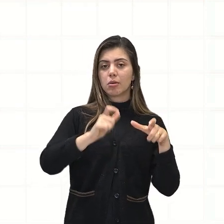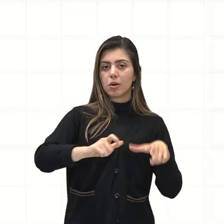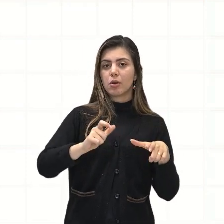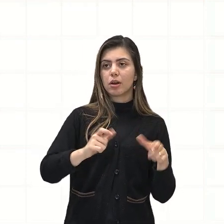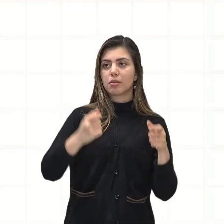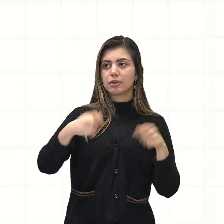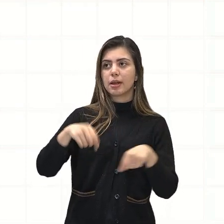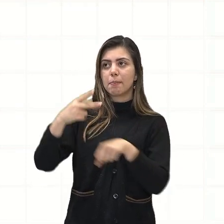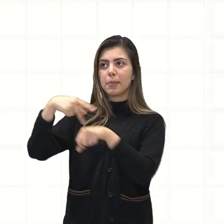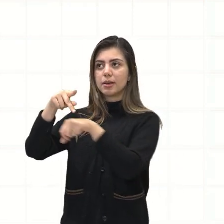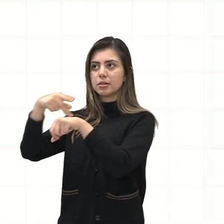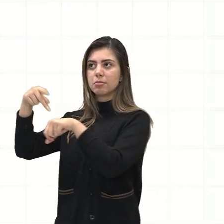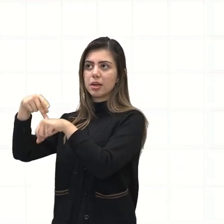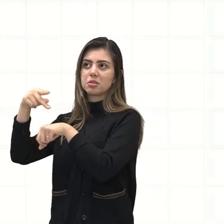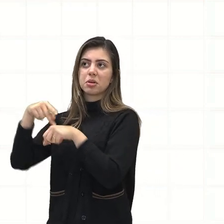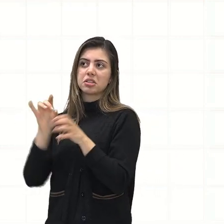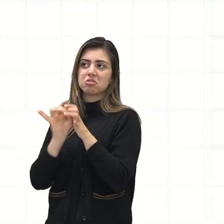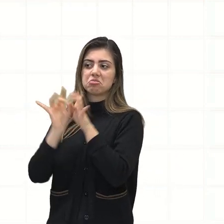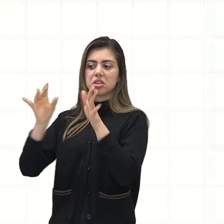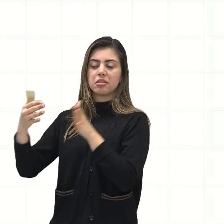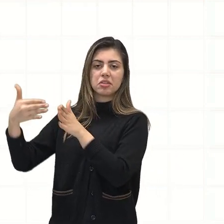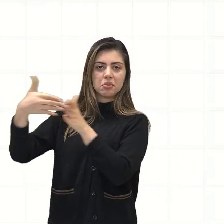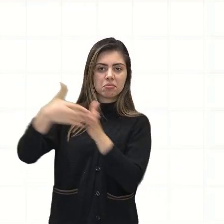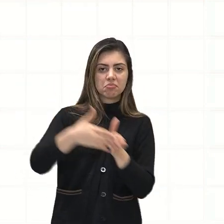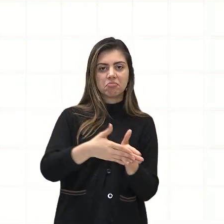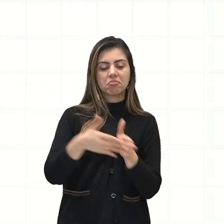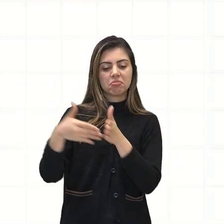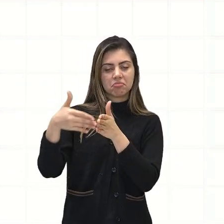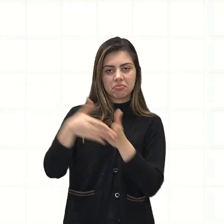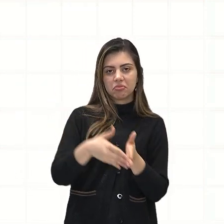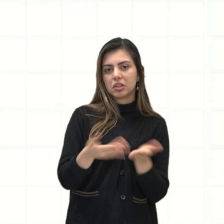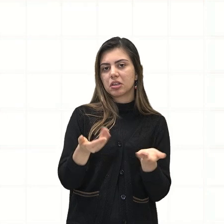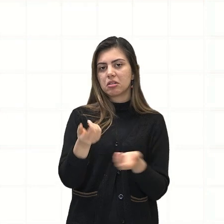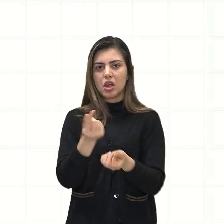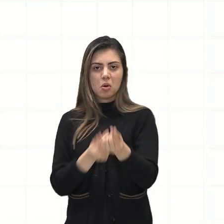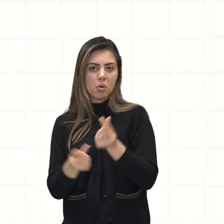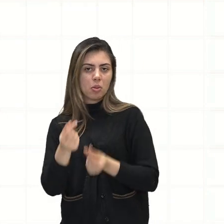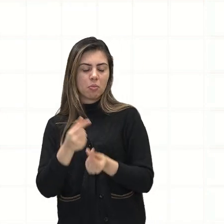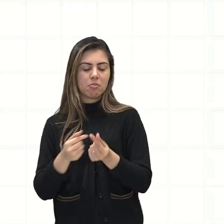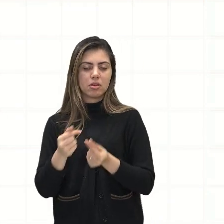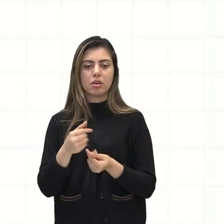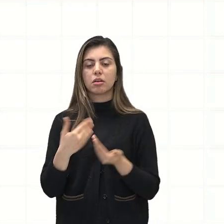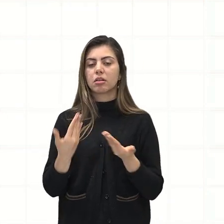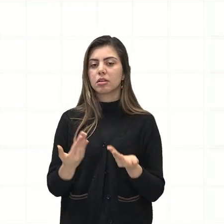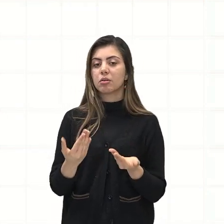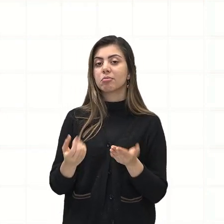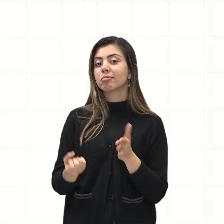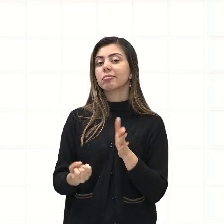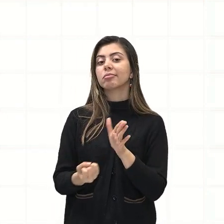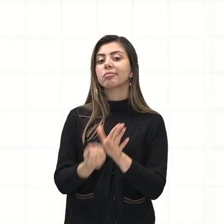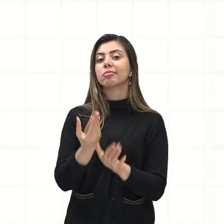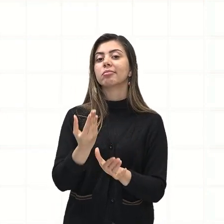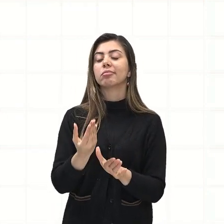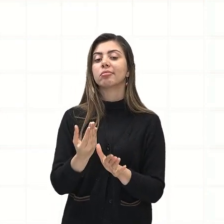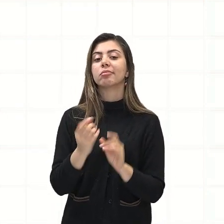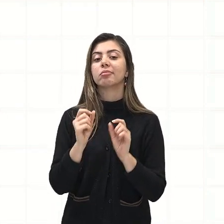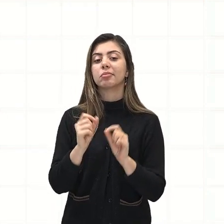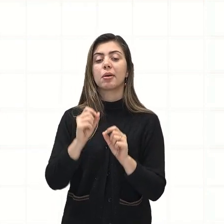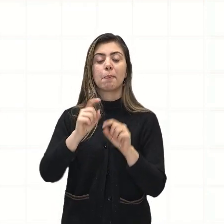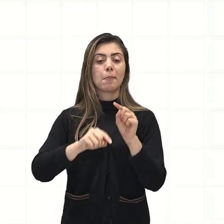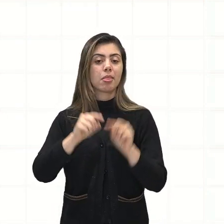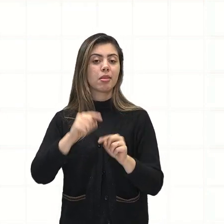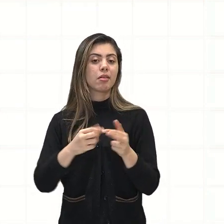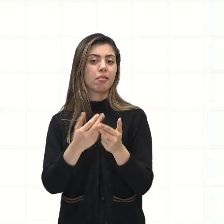né, desse alvará de liberdade industrial, você vai ter produtos que